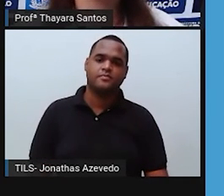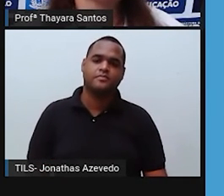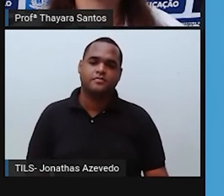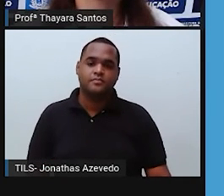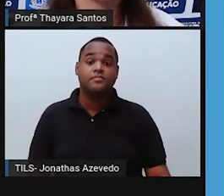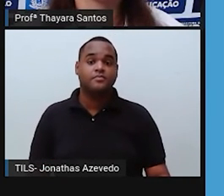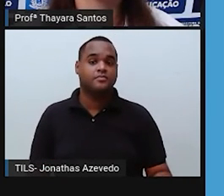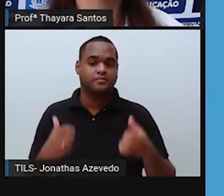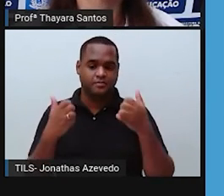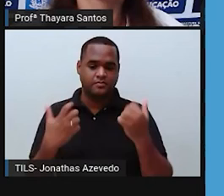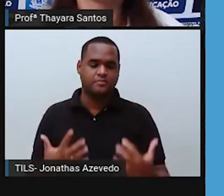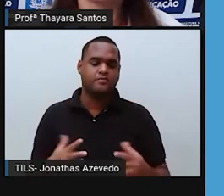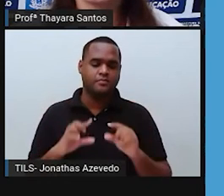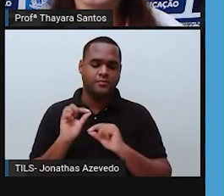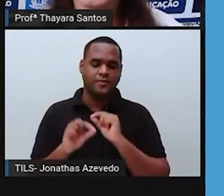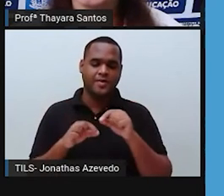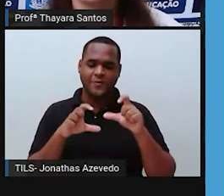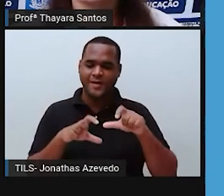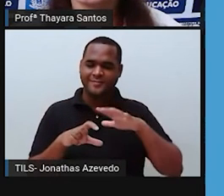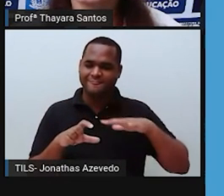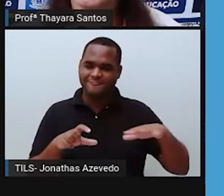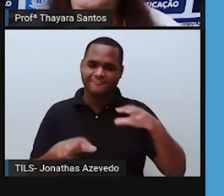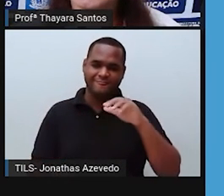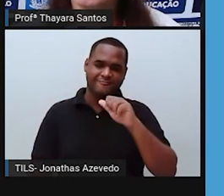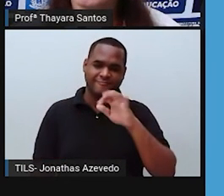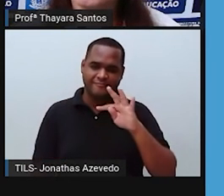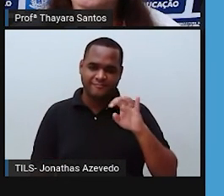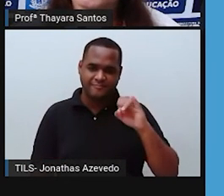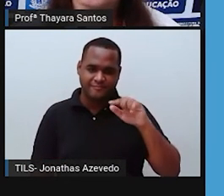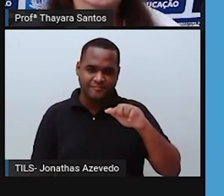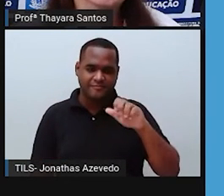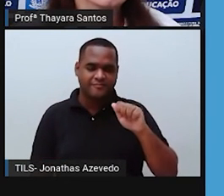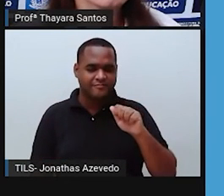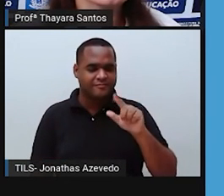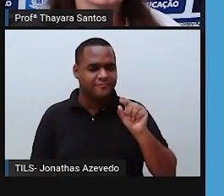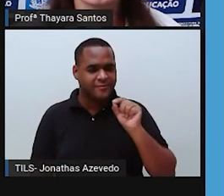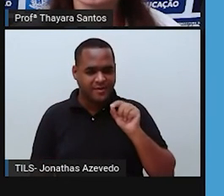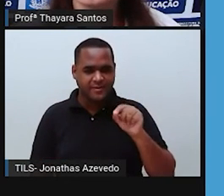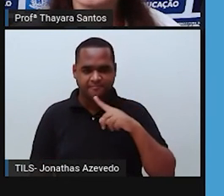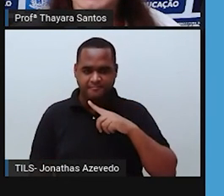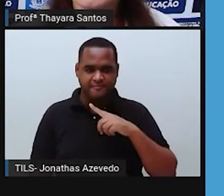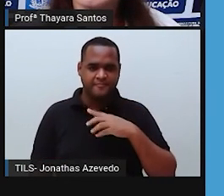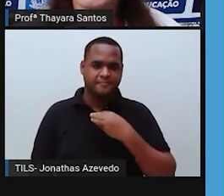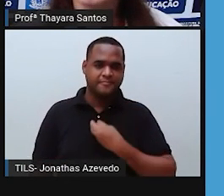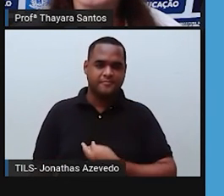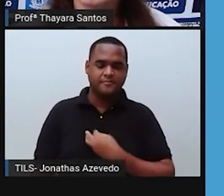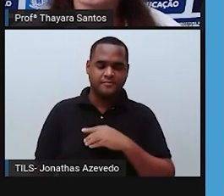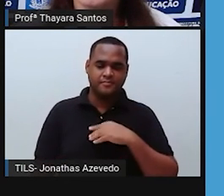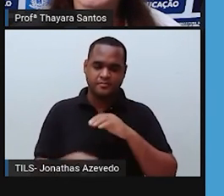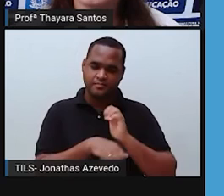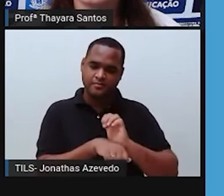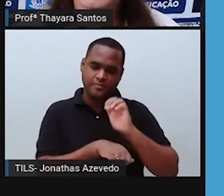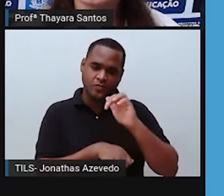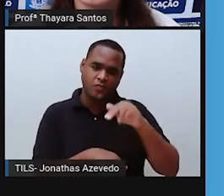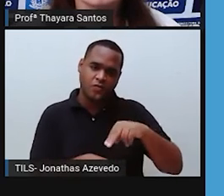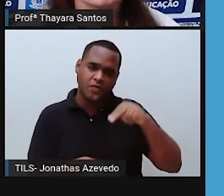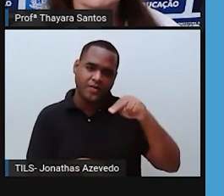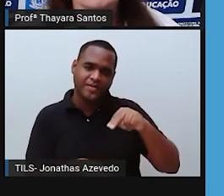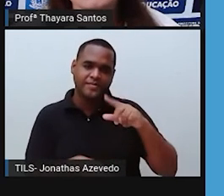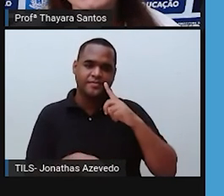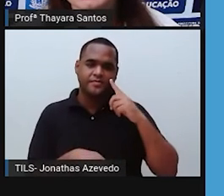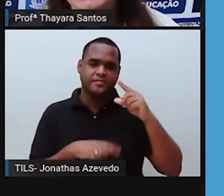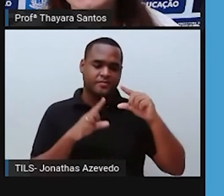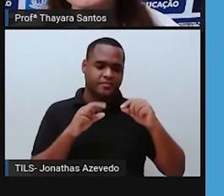E onde é que se localiza a caatinga? A caatinga está aqui. A gente já falou que está nos estados da região Nordeste, mais um